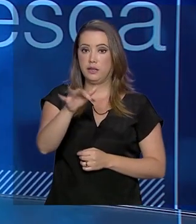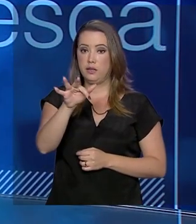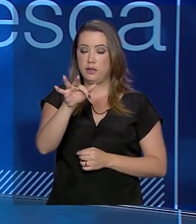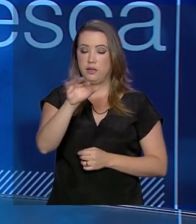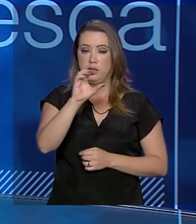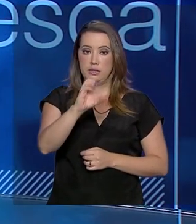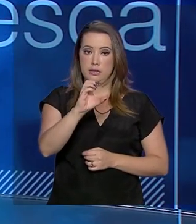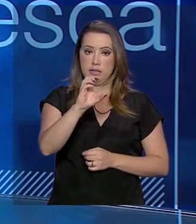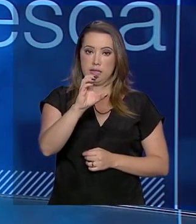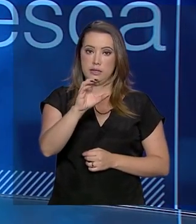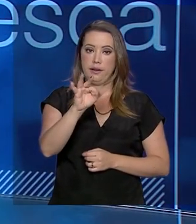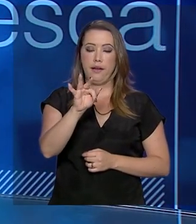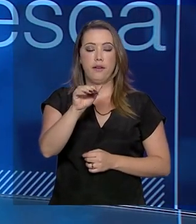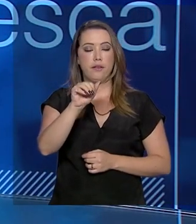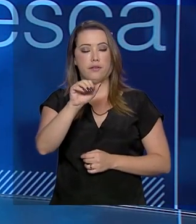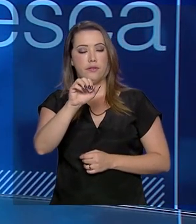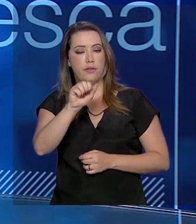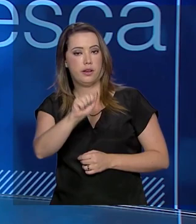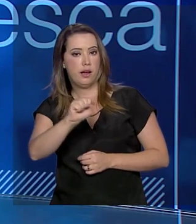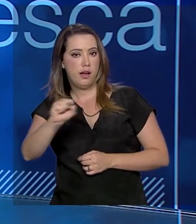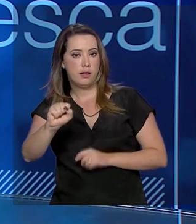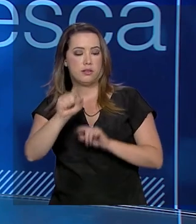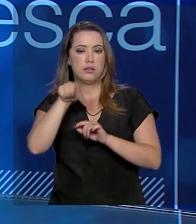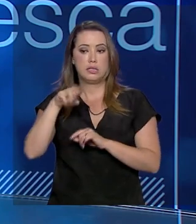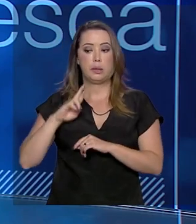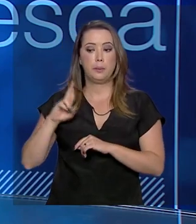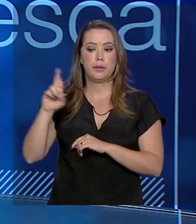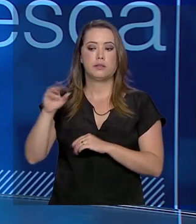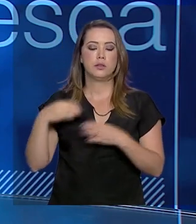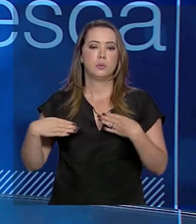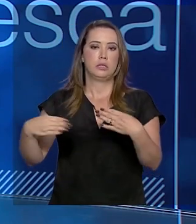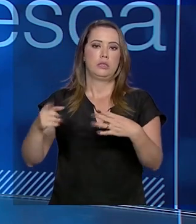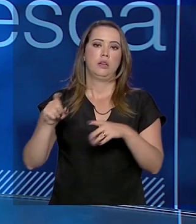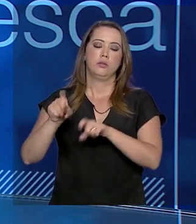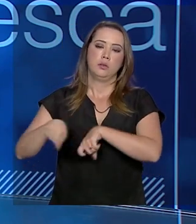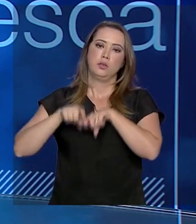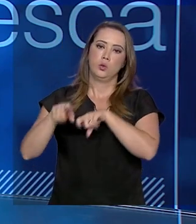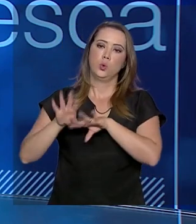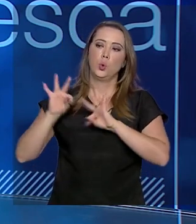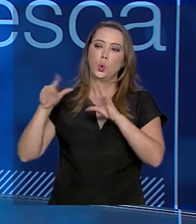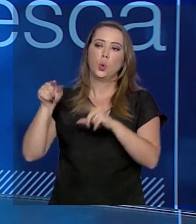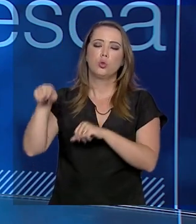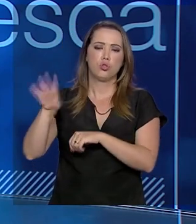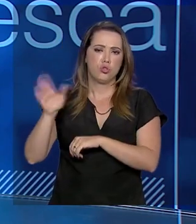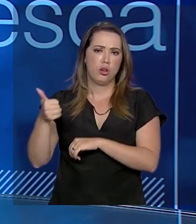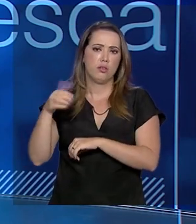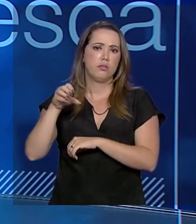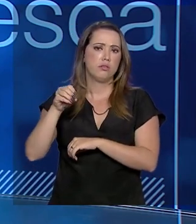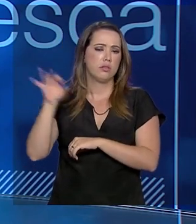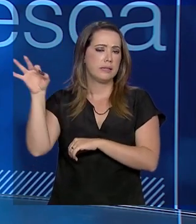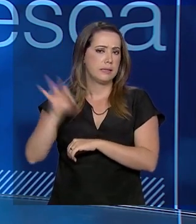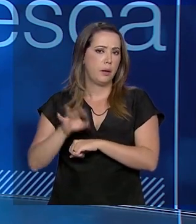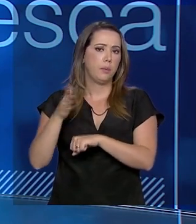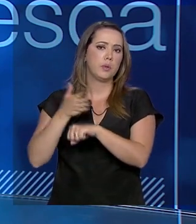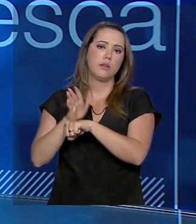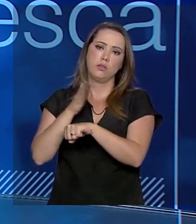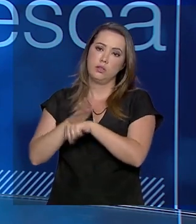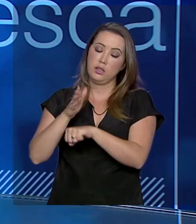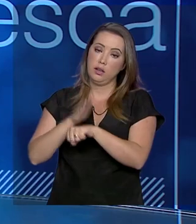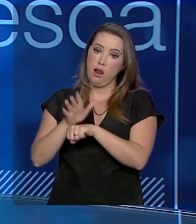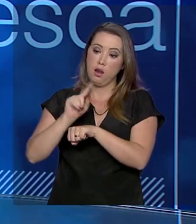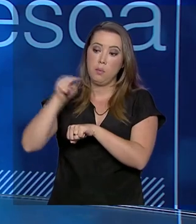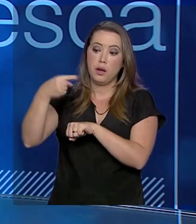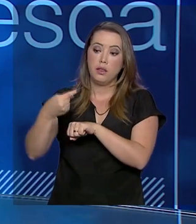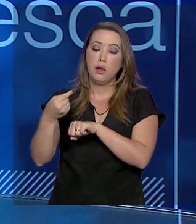que são os representantes do Ministério da Agricultura nos Estados, todos eles 100% treinados, para serem replicadores